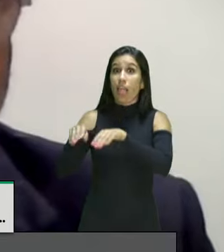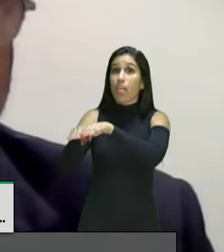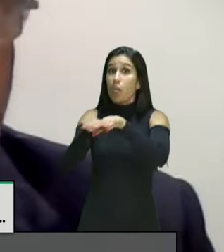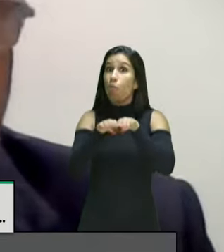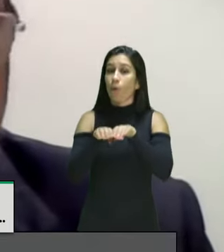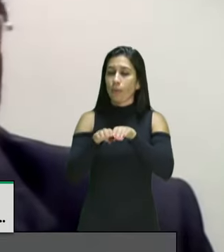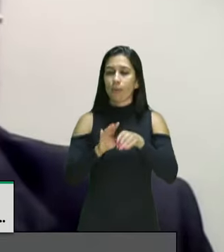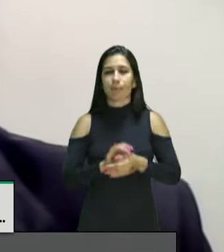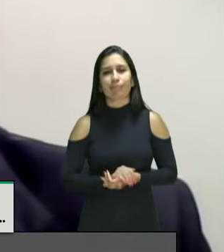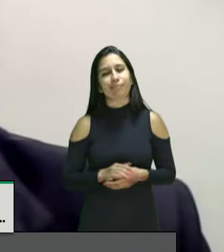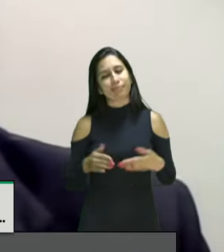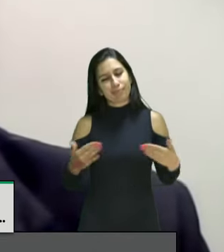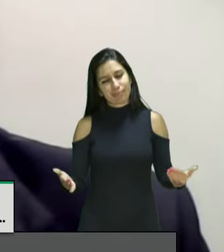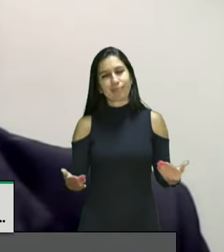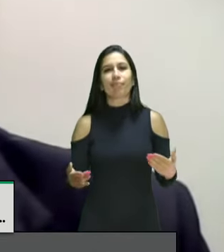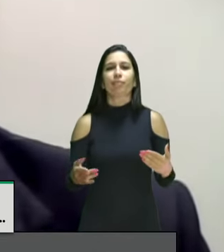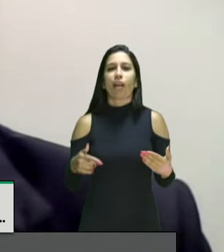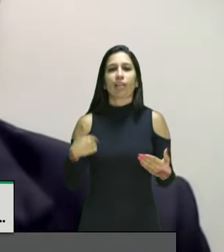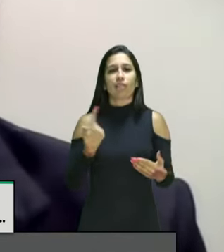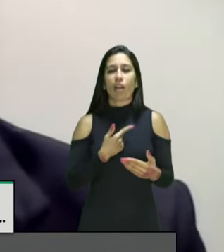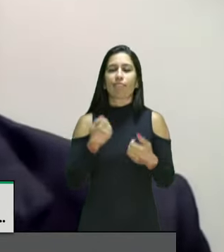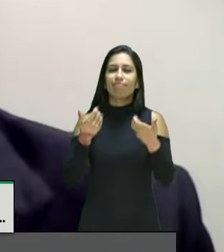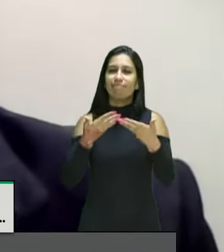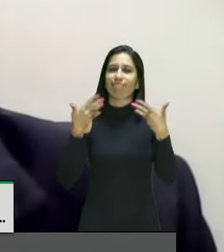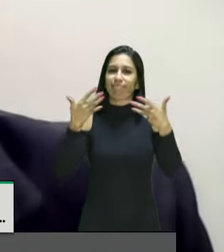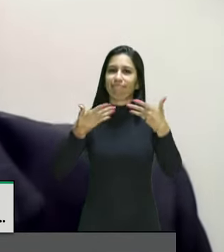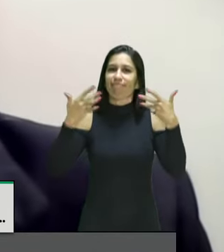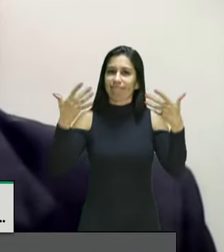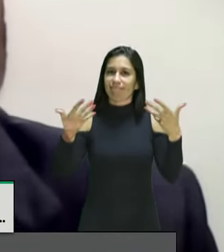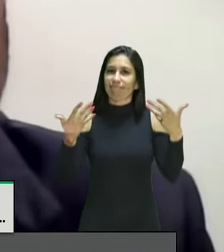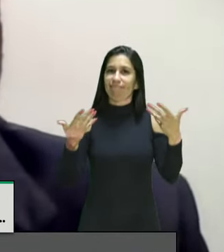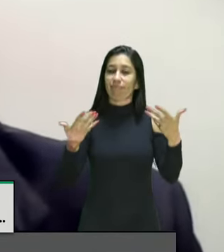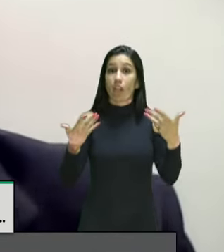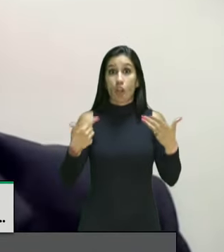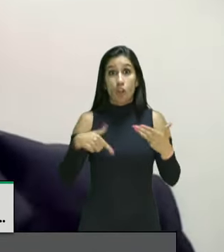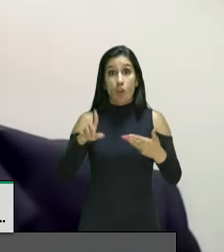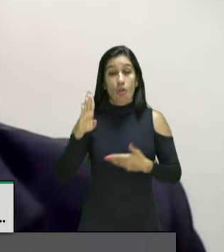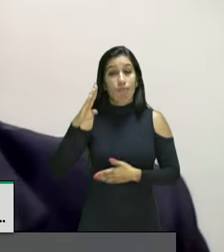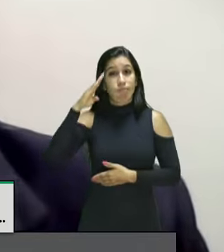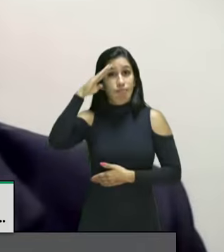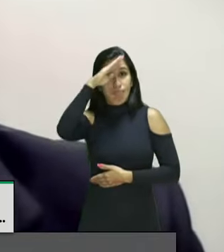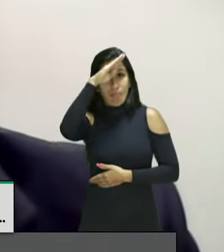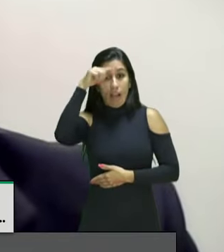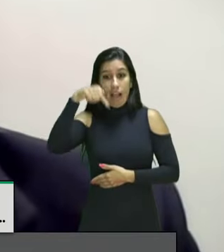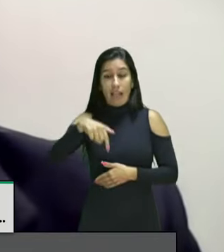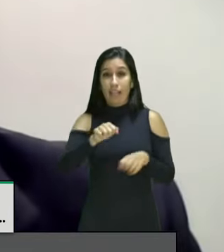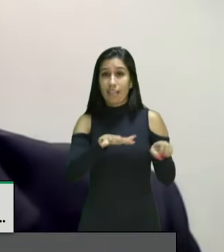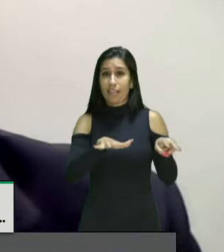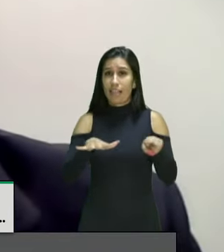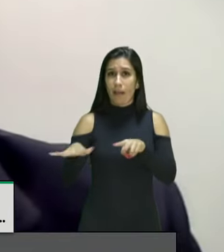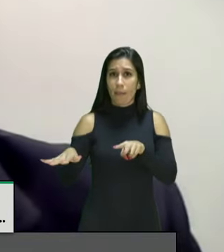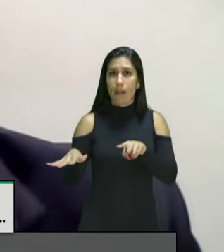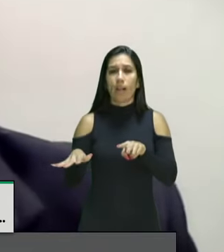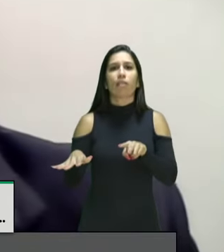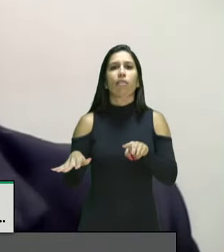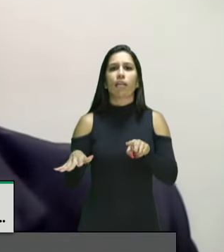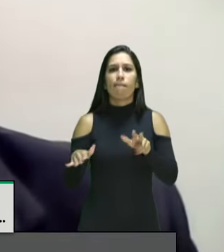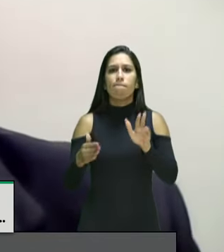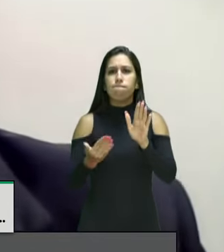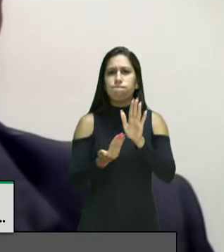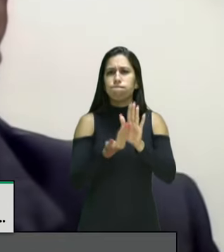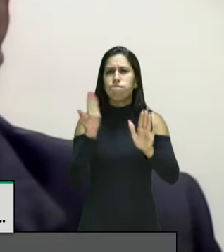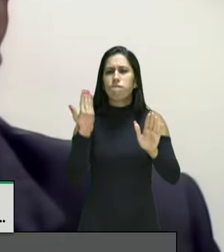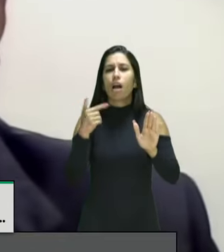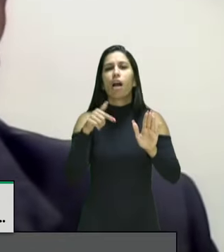trazendo com muita alegria a informação que o nosso presidente Jair Messias Bolsonaro, nessa semana, ratificou a Convenção